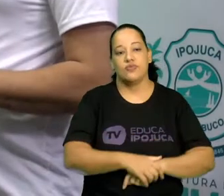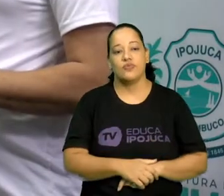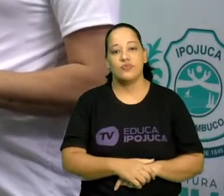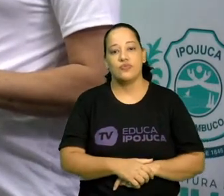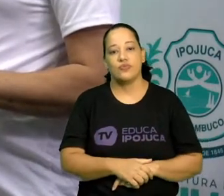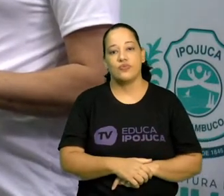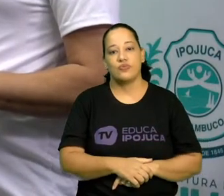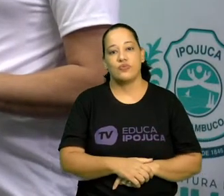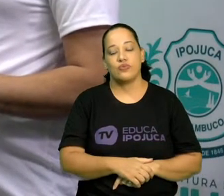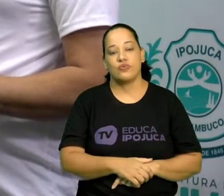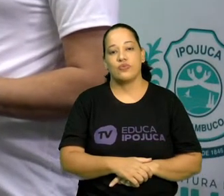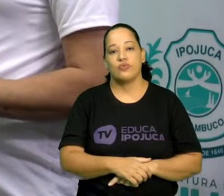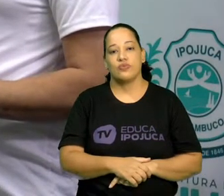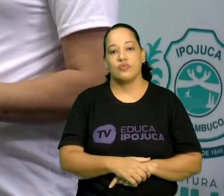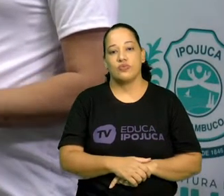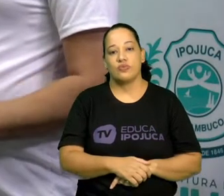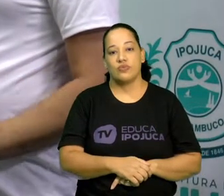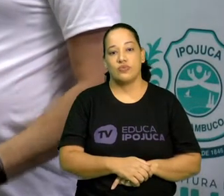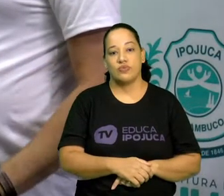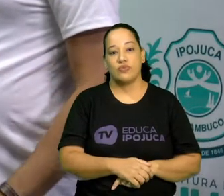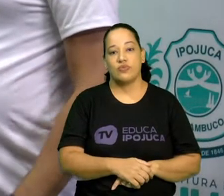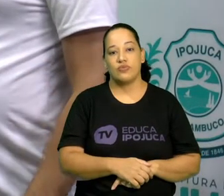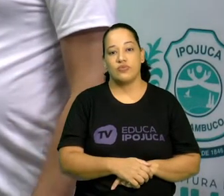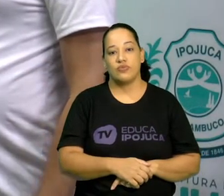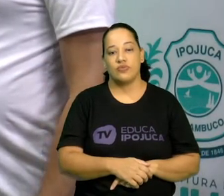Eu desliguei o negócio. Não, eu voltei.